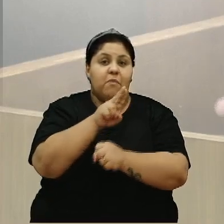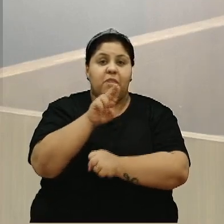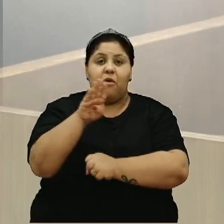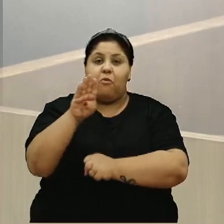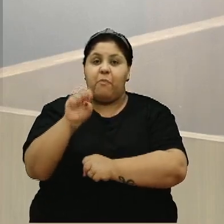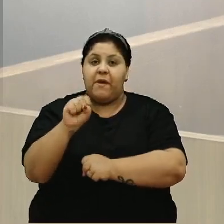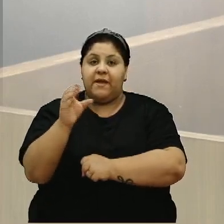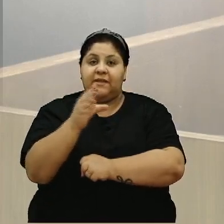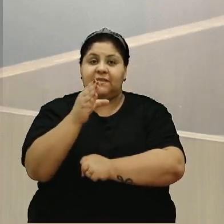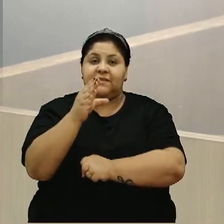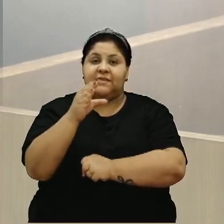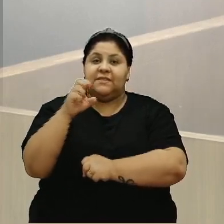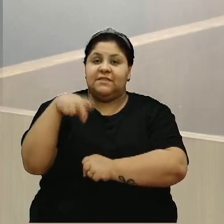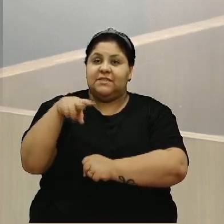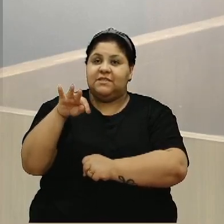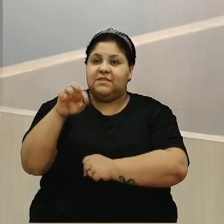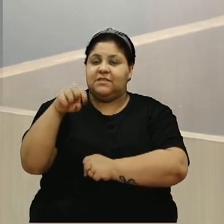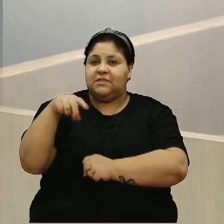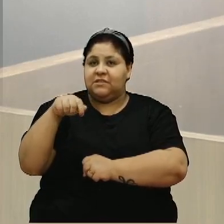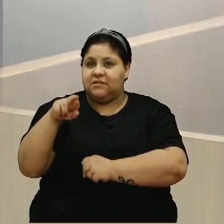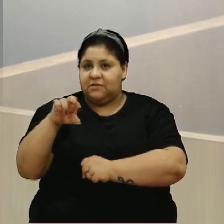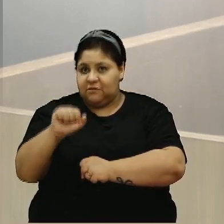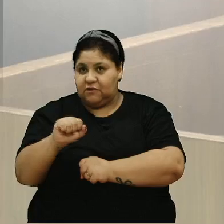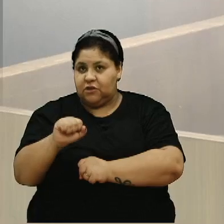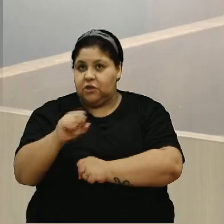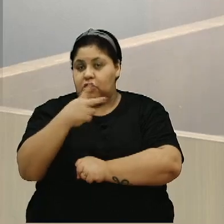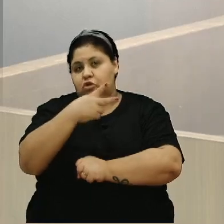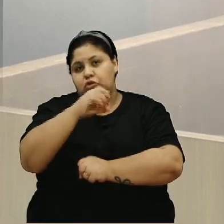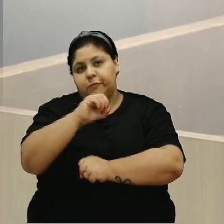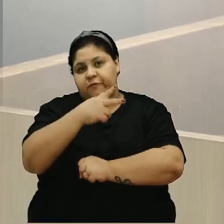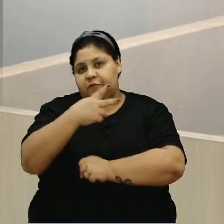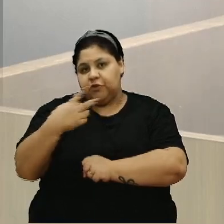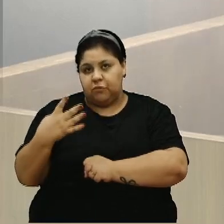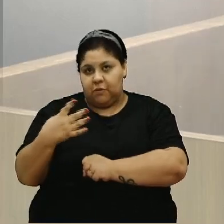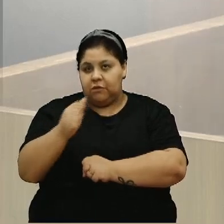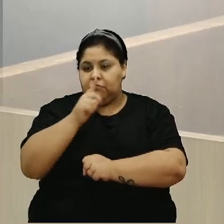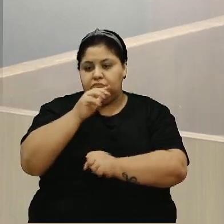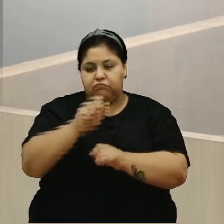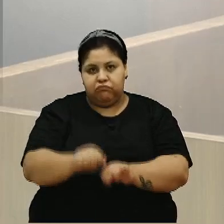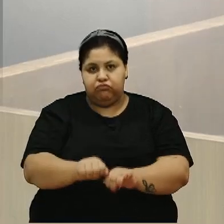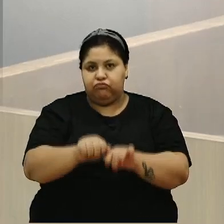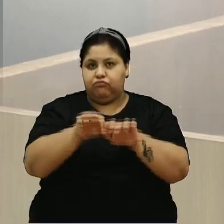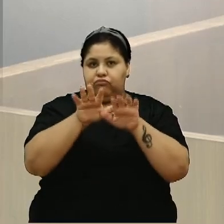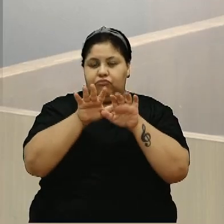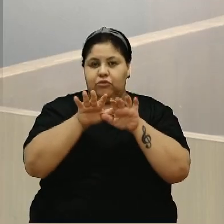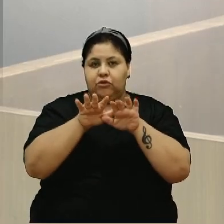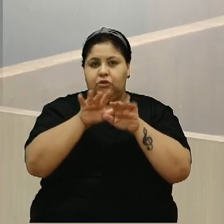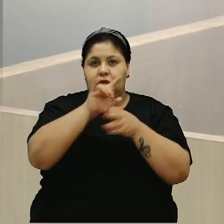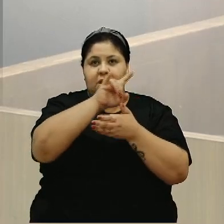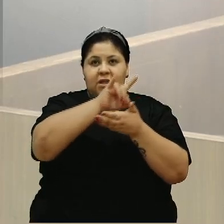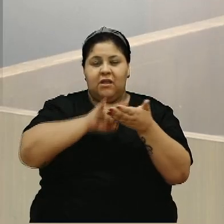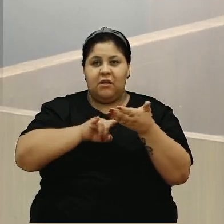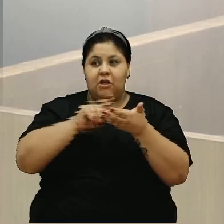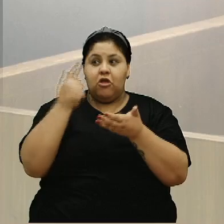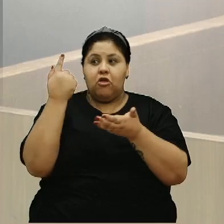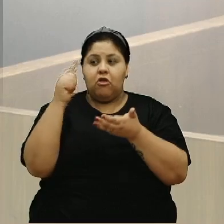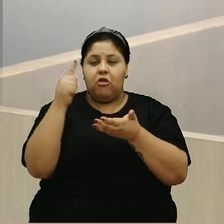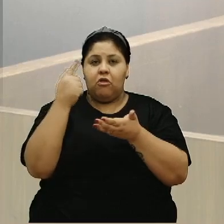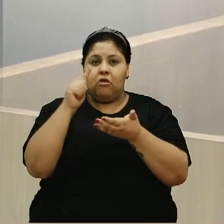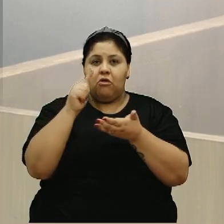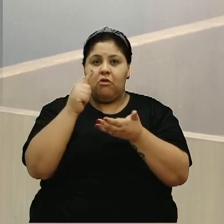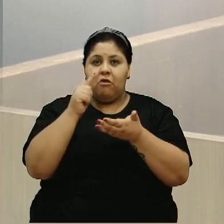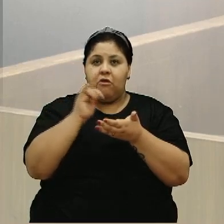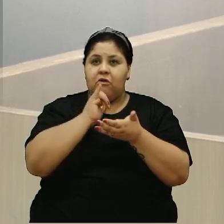2024, veio todas essas chuvas, enfim... E aí o laudo do geólogo diz que a UBS tem